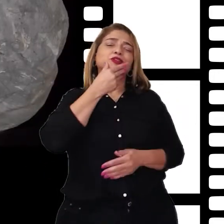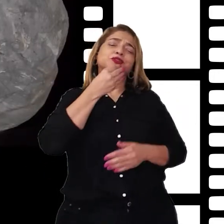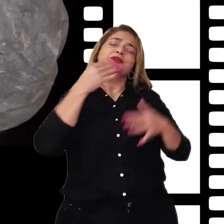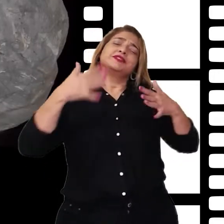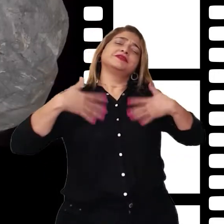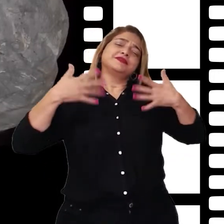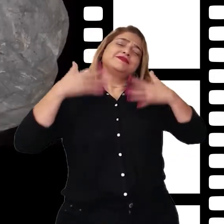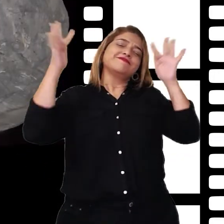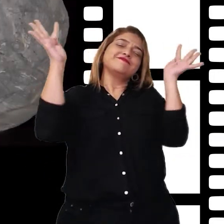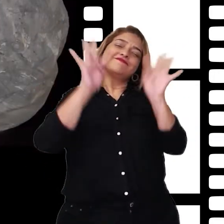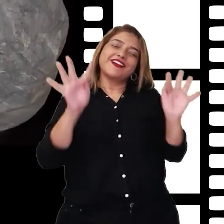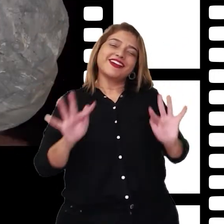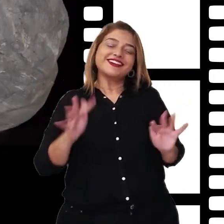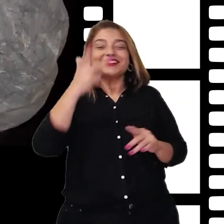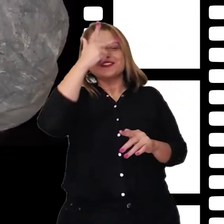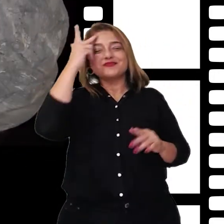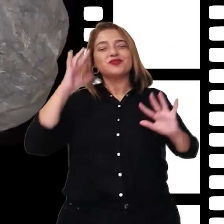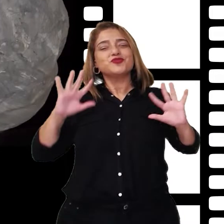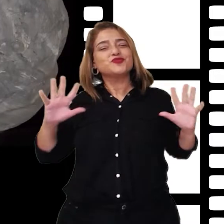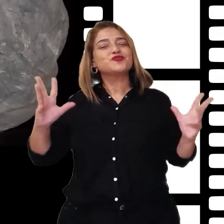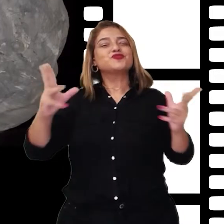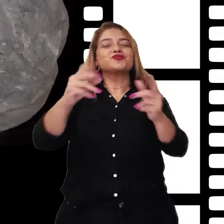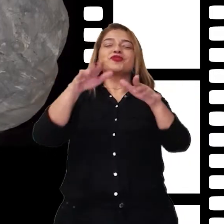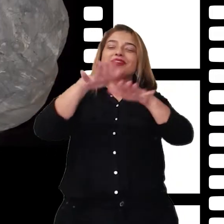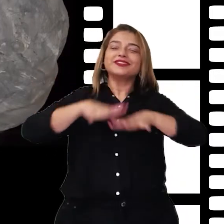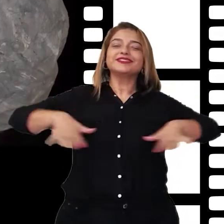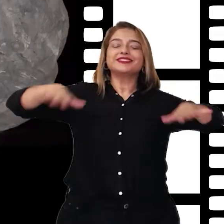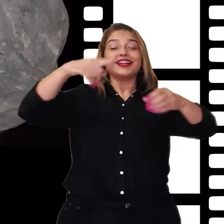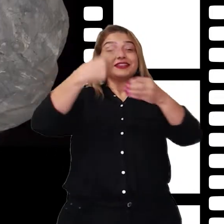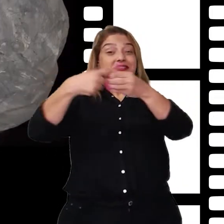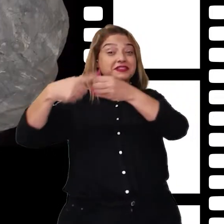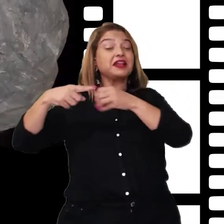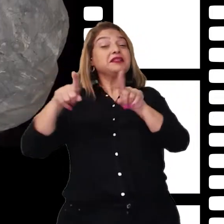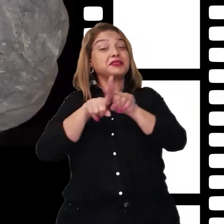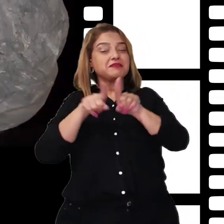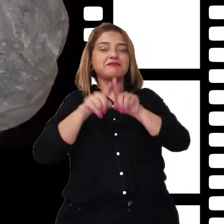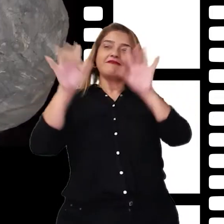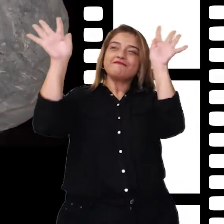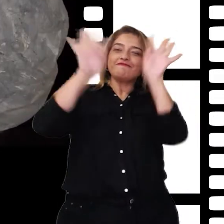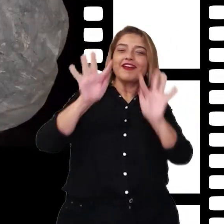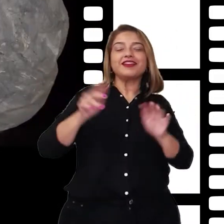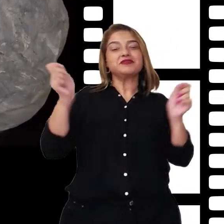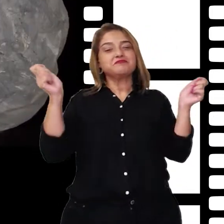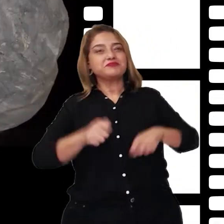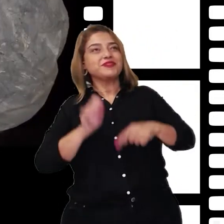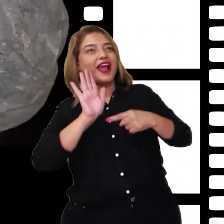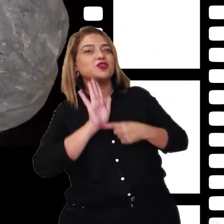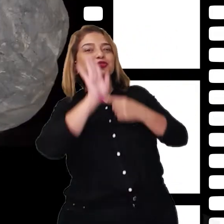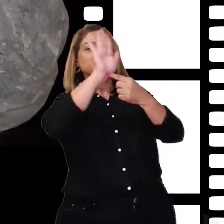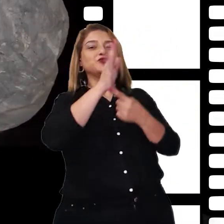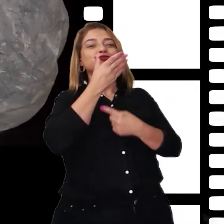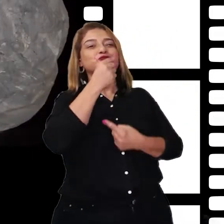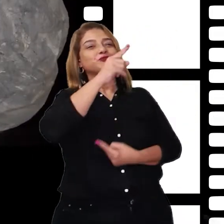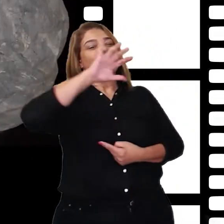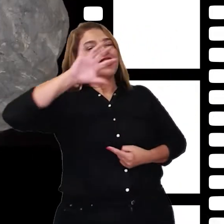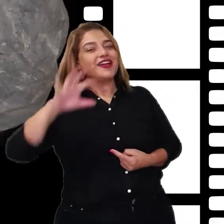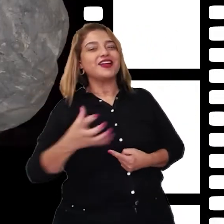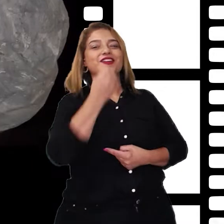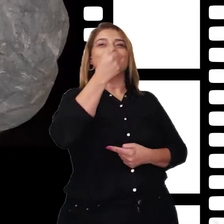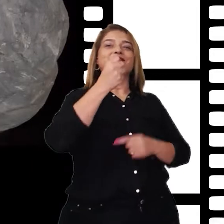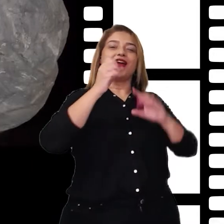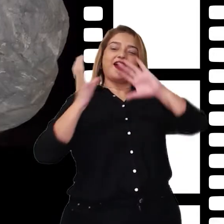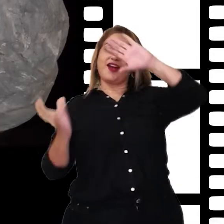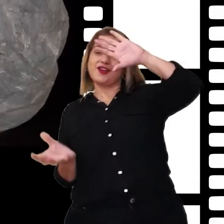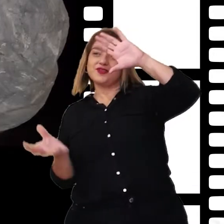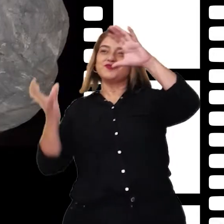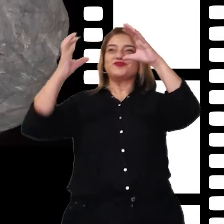tão feliz. E toda a cidade ficou muito feliz em poder ter ajudado o menino a recuperar a lua, que